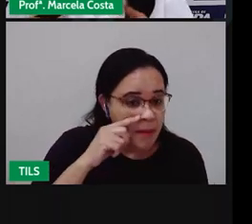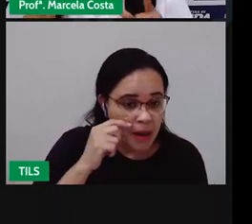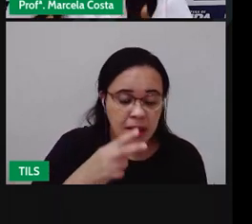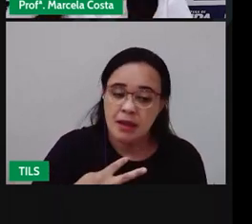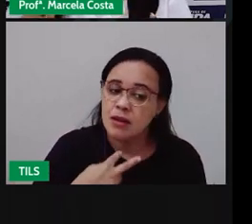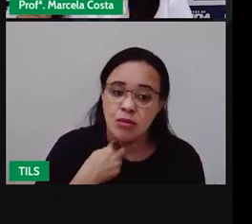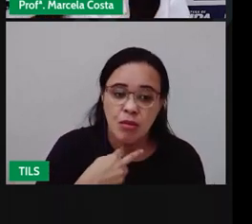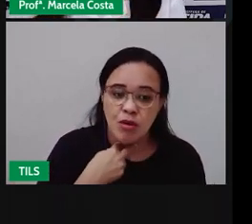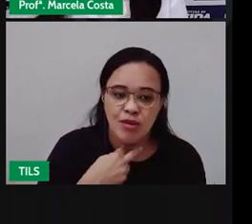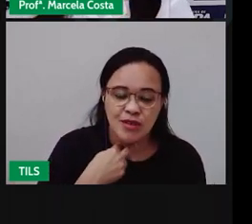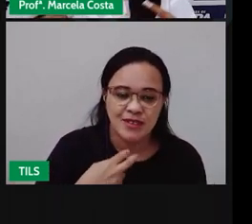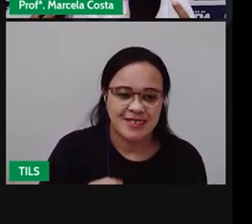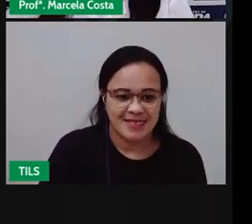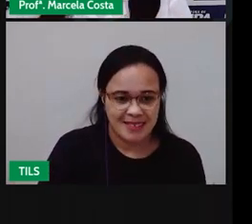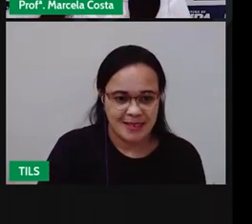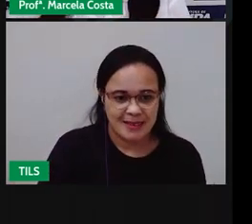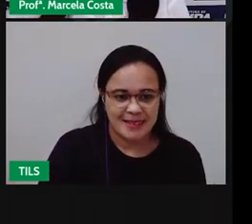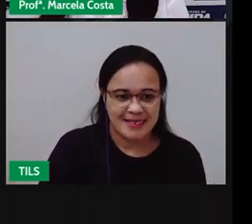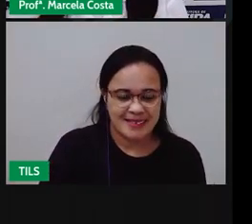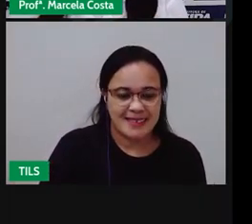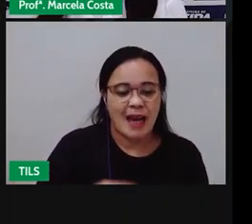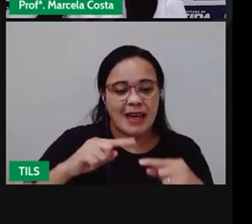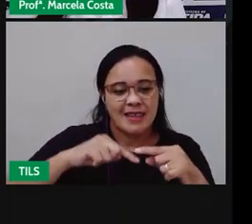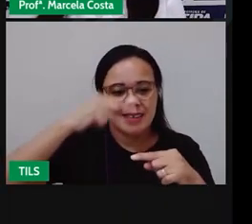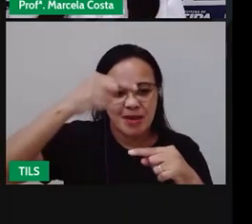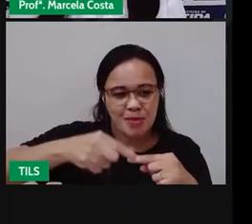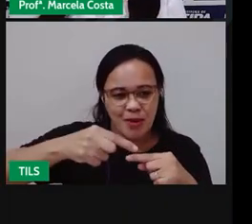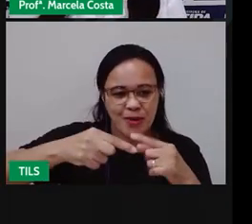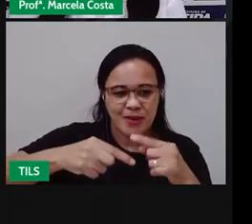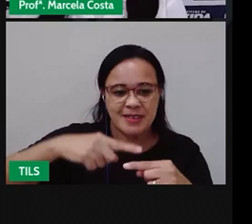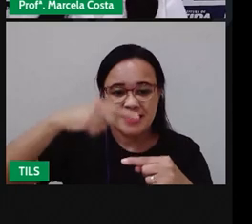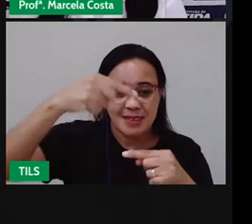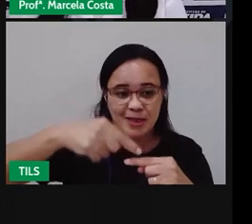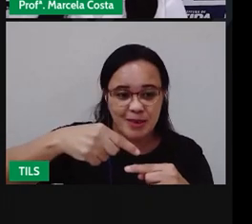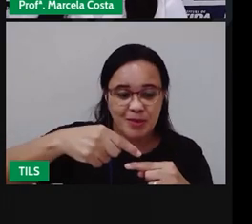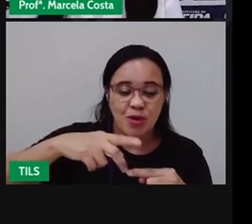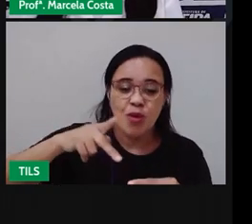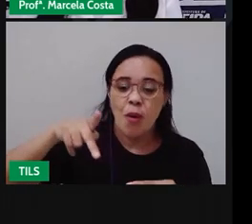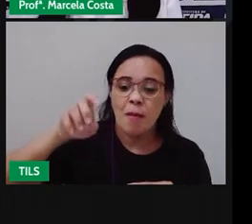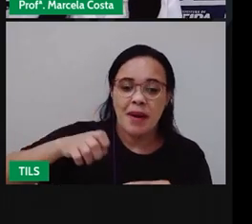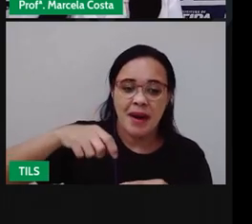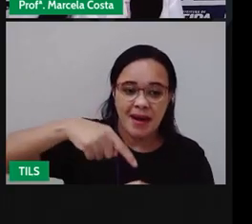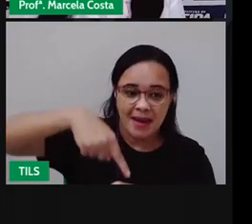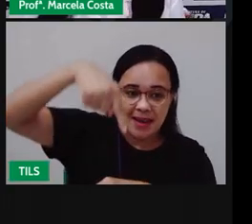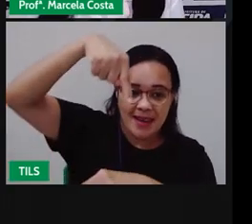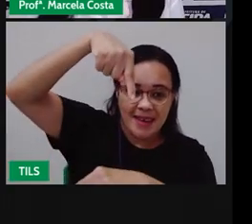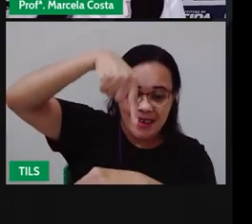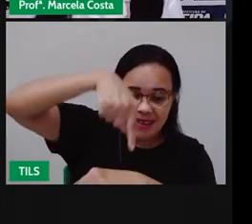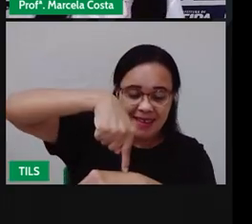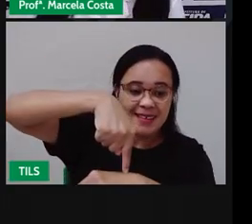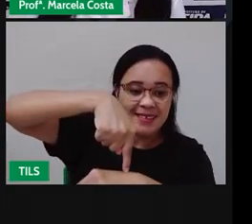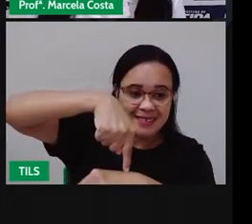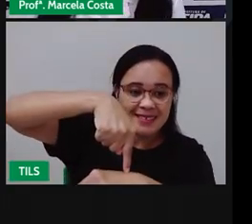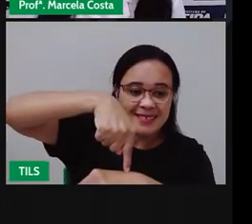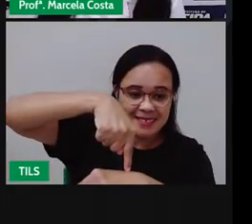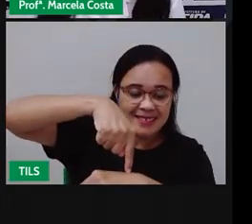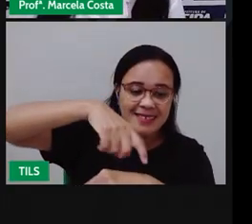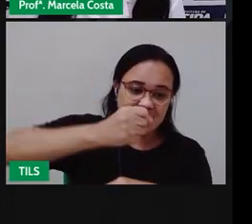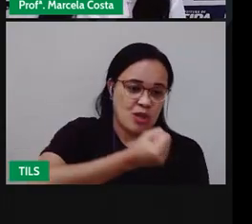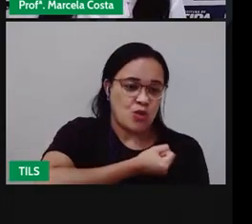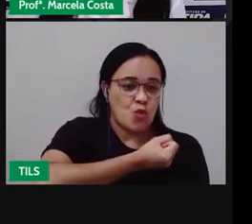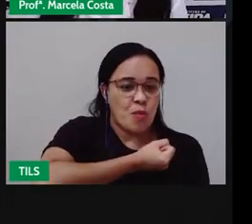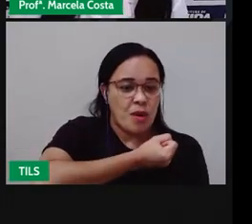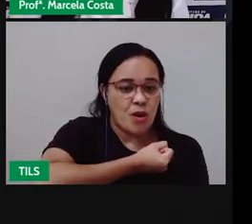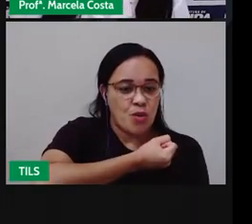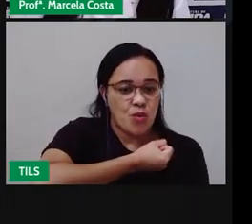E aí você tem que cair Nas próximas casas Com um pé Em cada número No caso Você vai ter que cair Com um pé